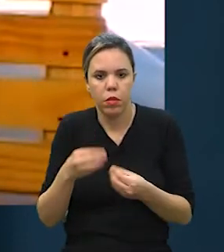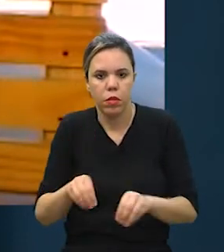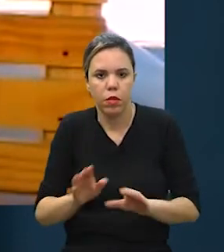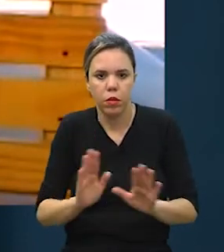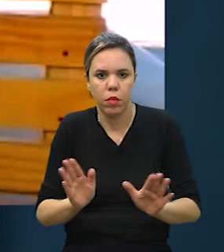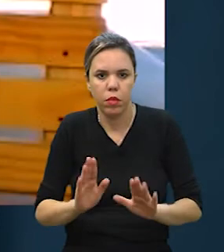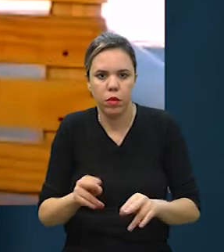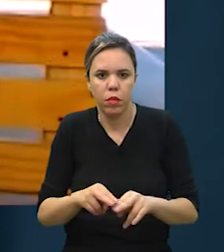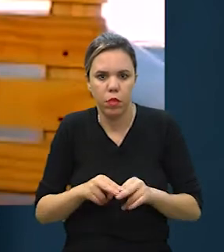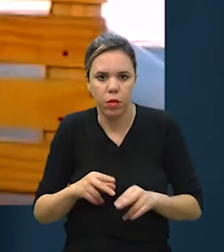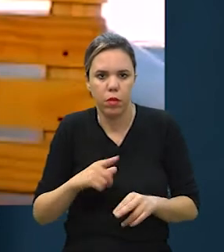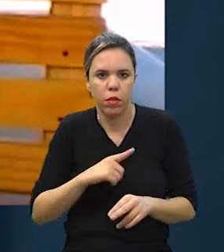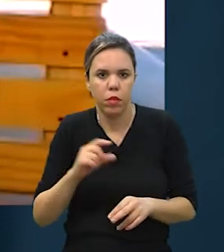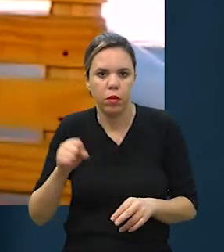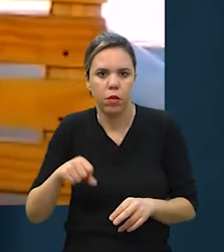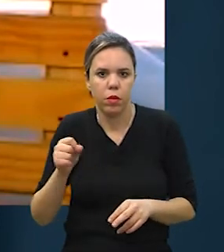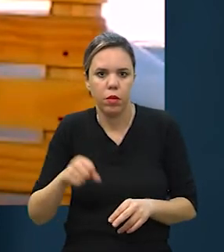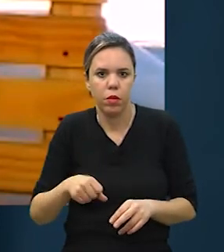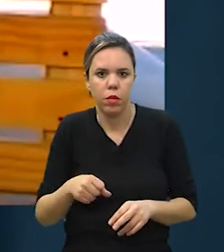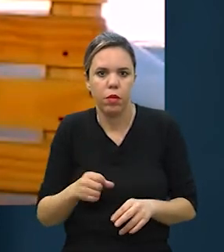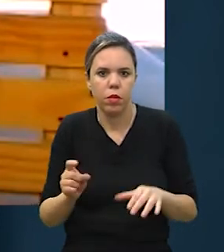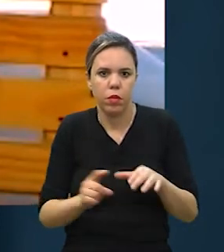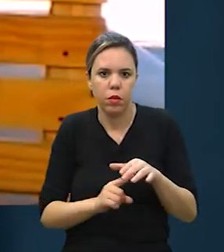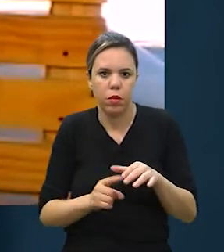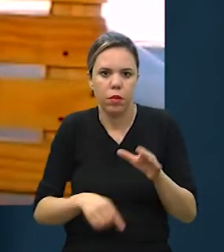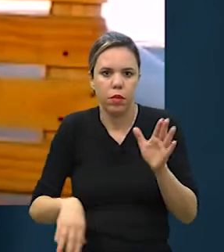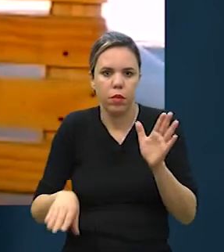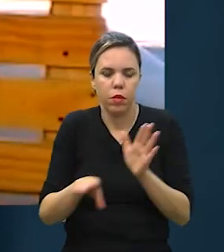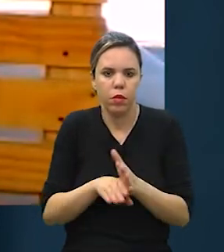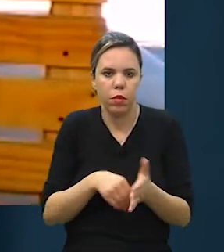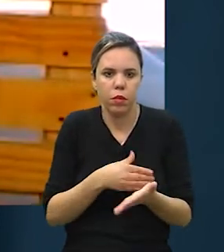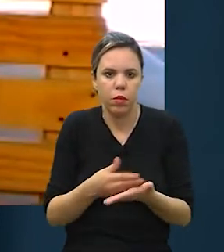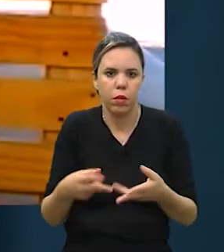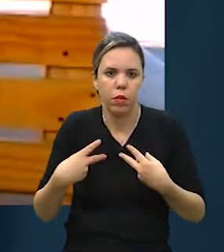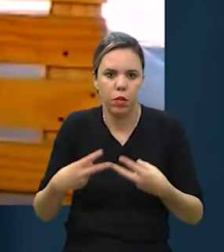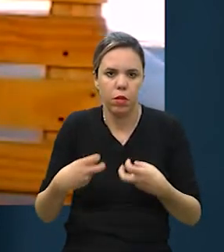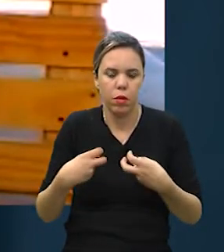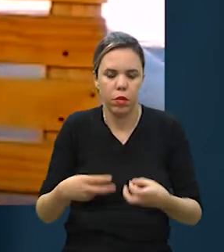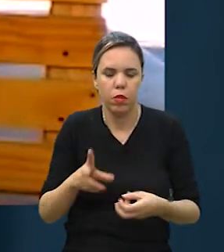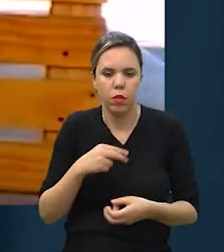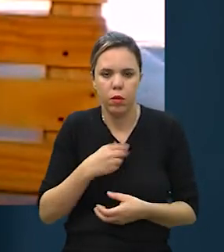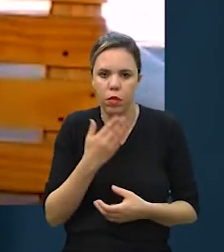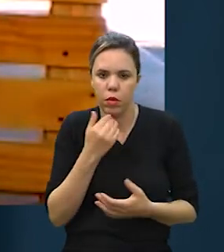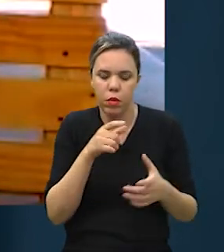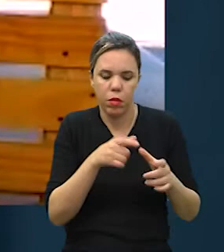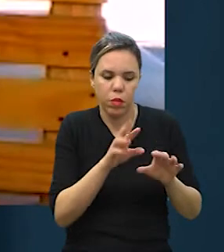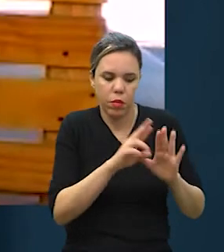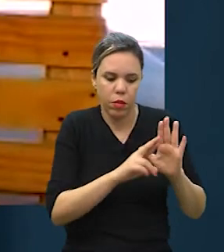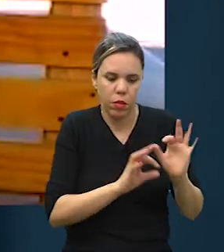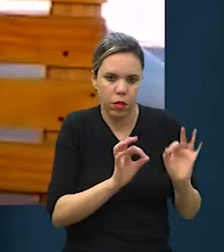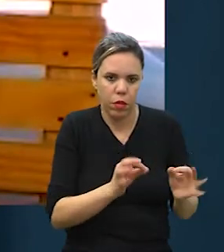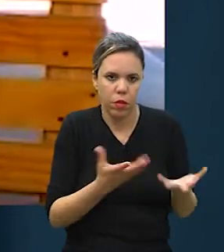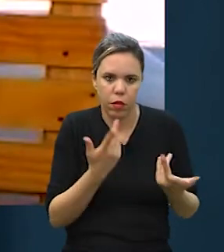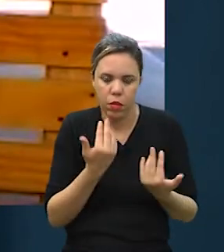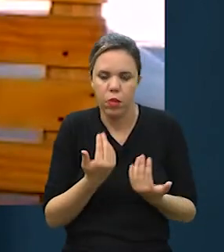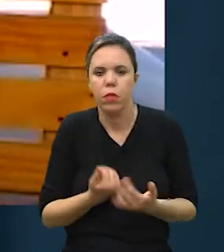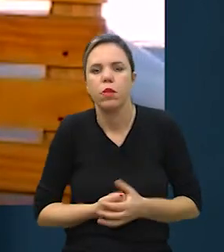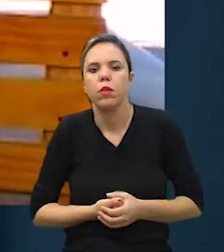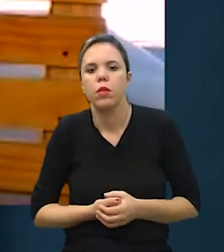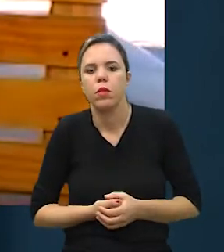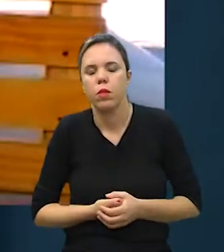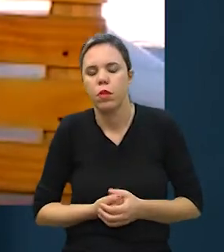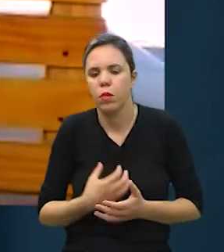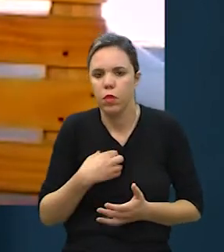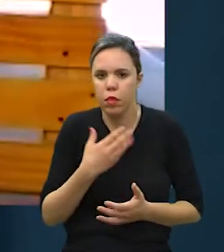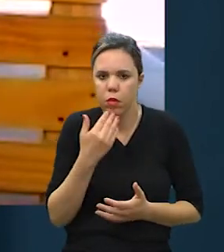não impactou muito, porém teve sim aqueles clientes que chegaram e começaram a perceber. nossa, eu como tudo regrado, eu quero comer